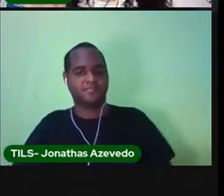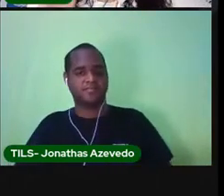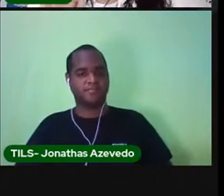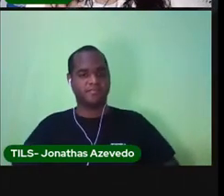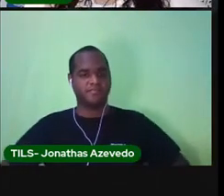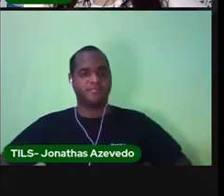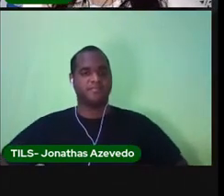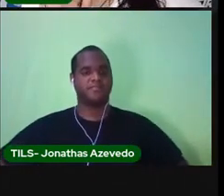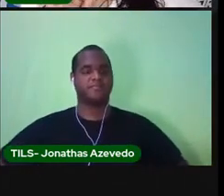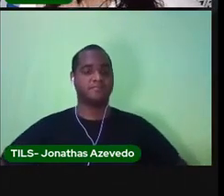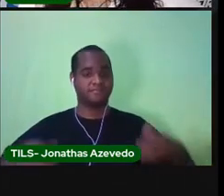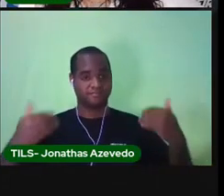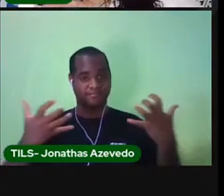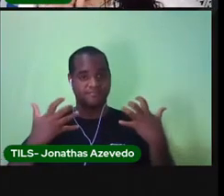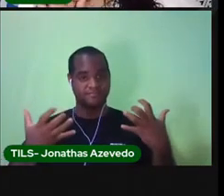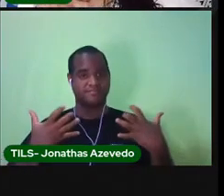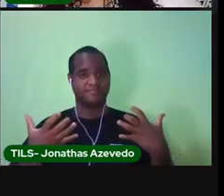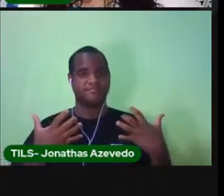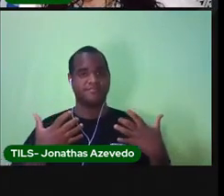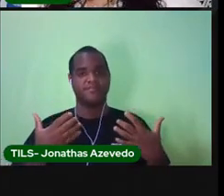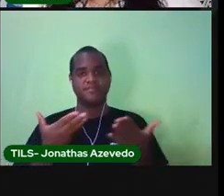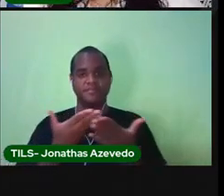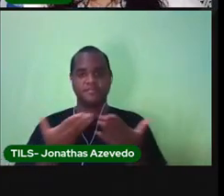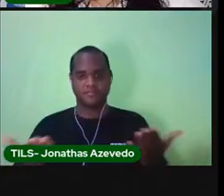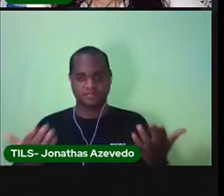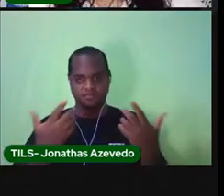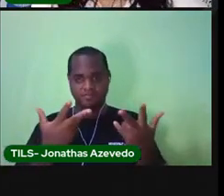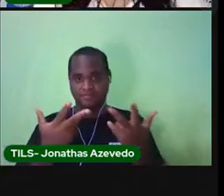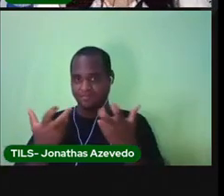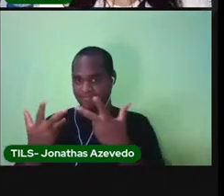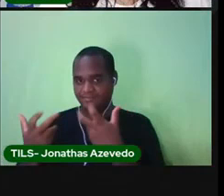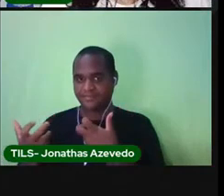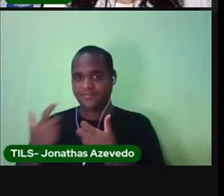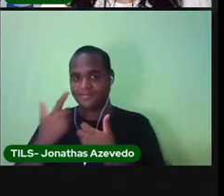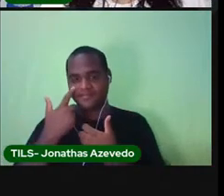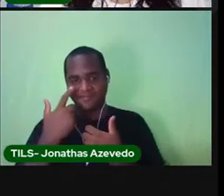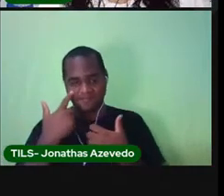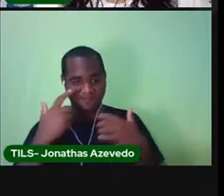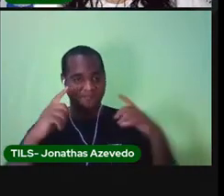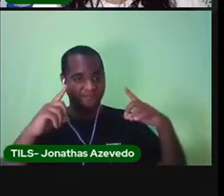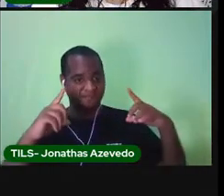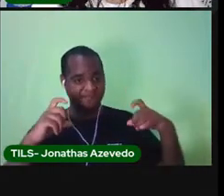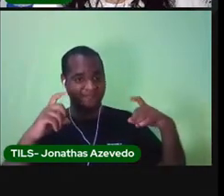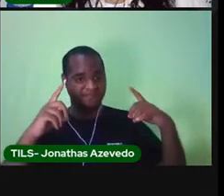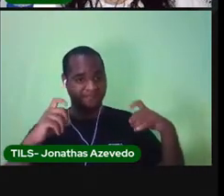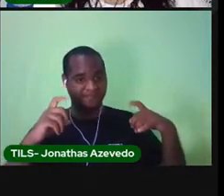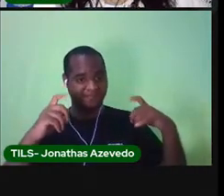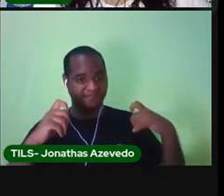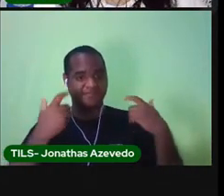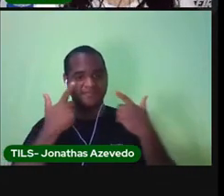Eu quero que você observe bem essas imagens.